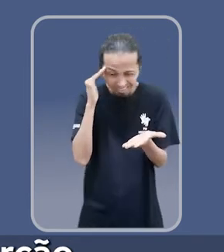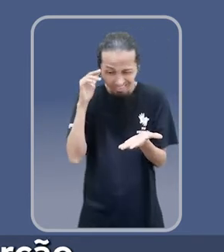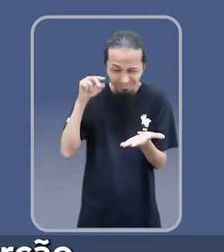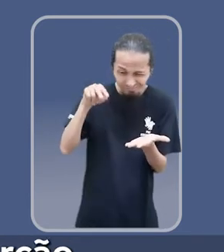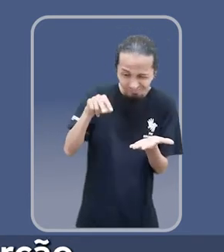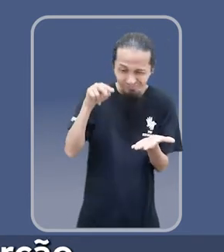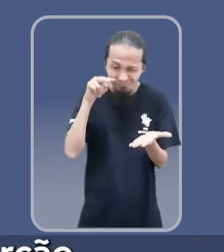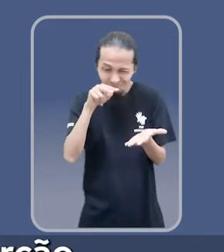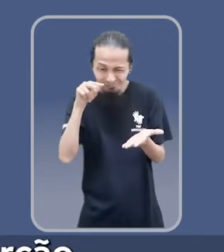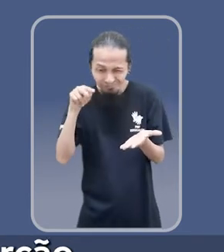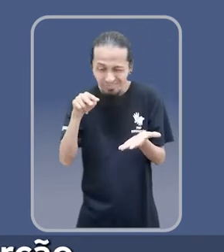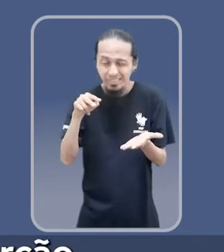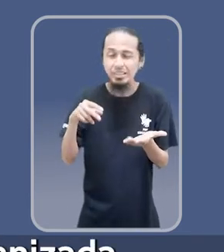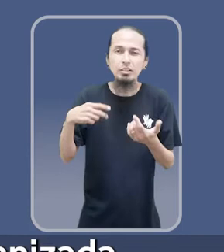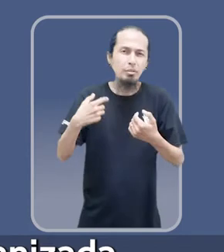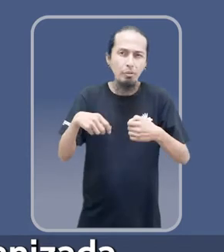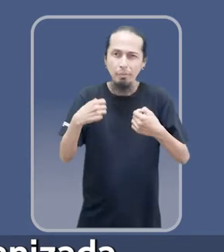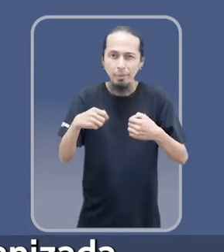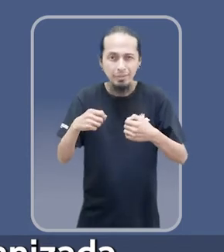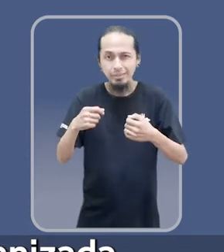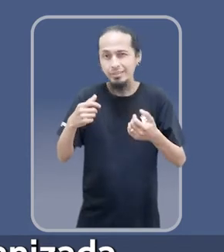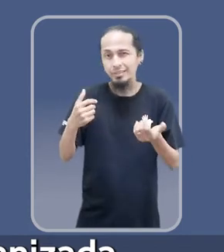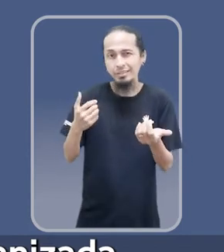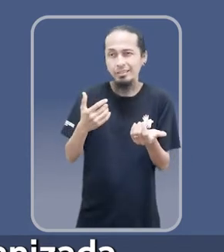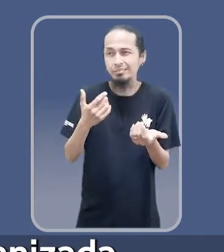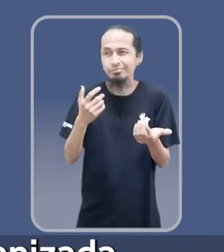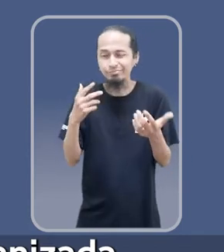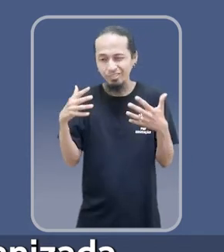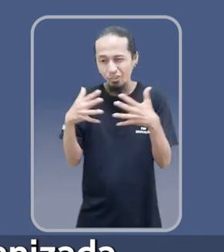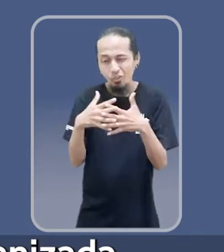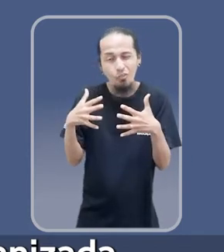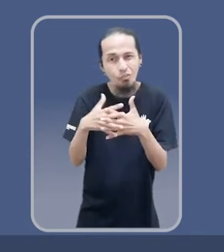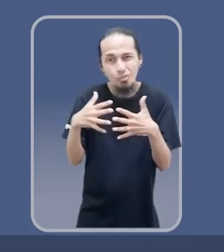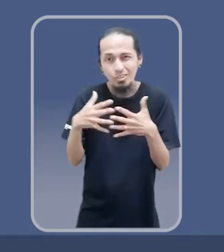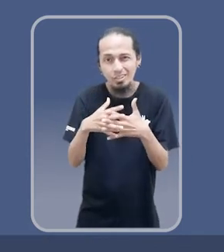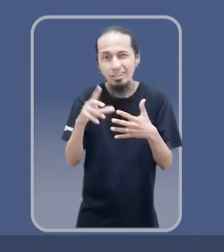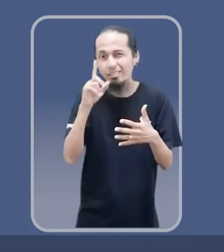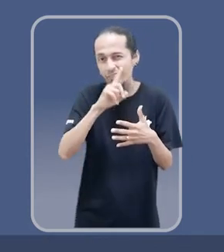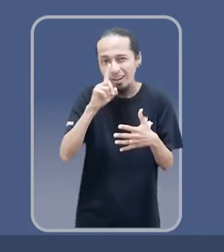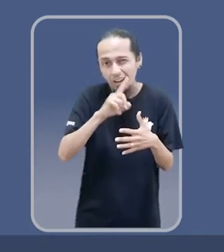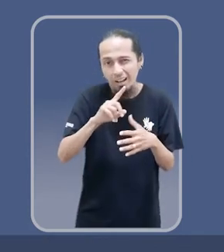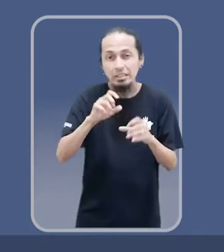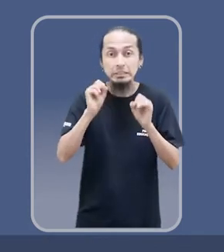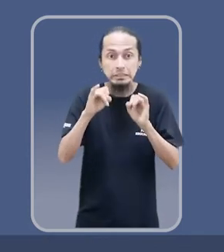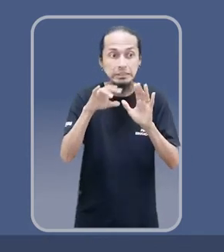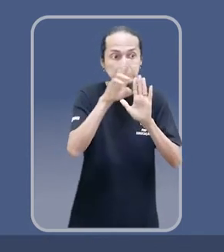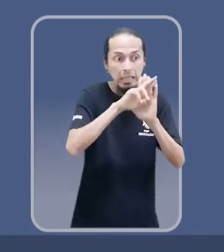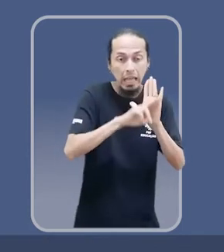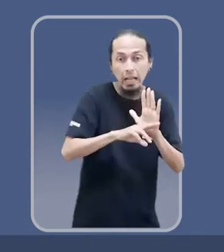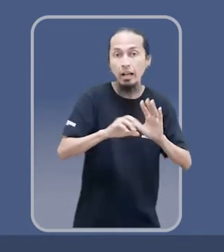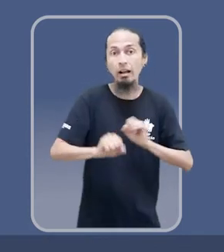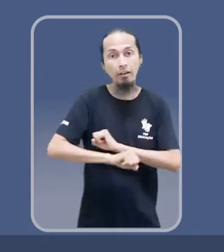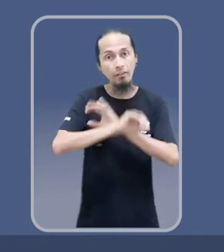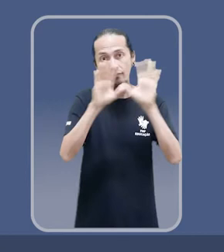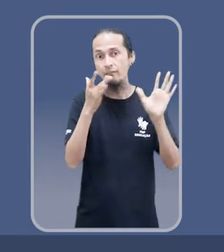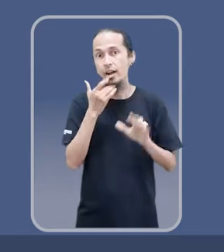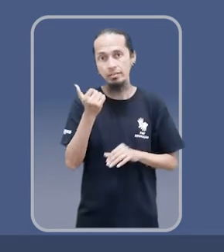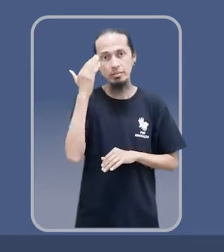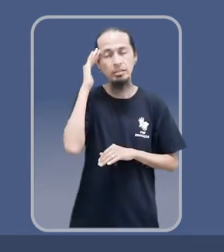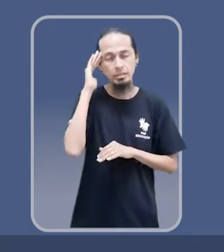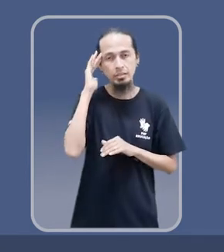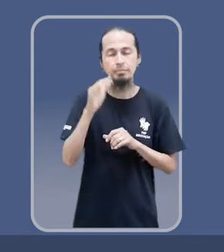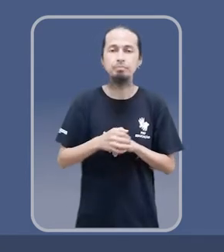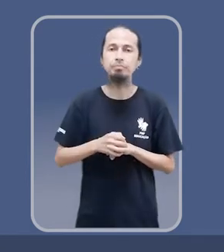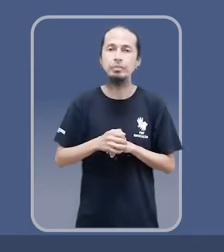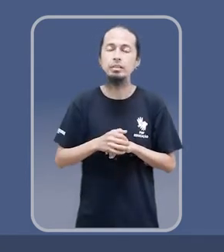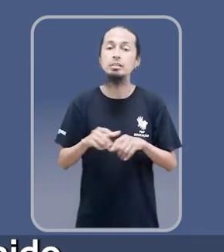sofrer uma distorção ao longo de uma via que pode ser organizada a partir de uma regra clara. E até mesmo instrumentos, quando